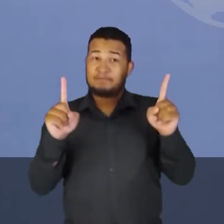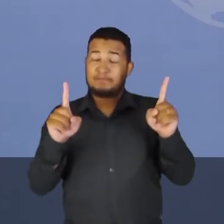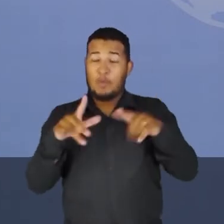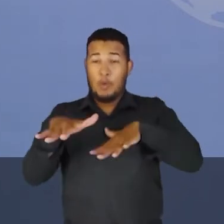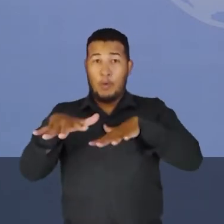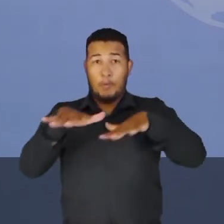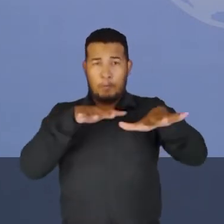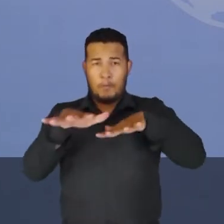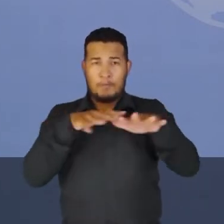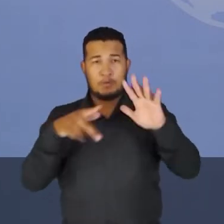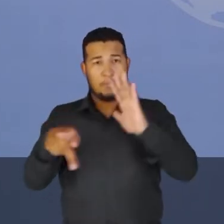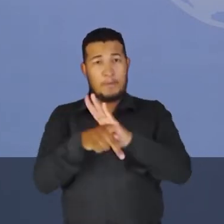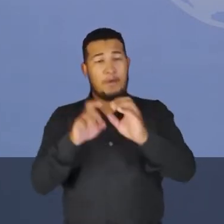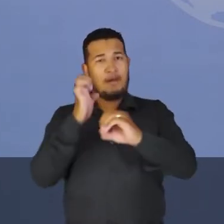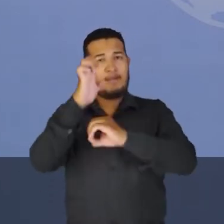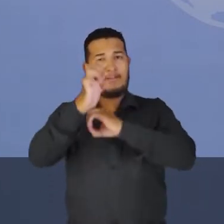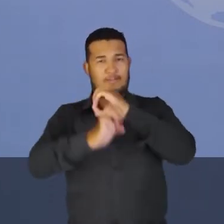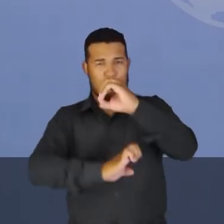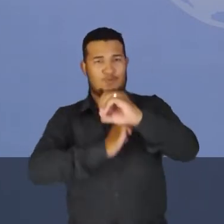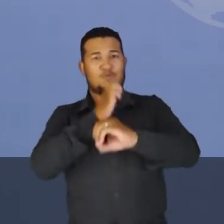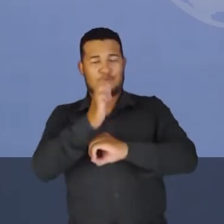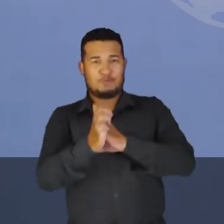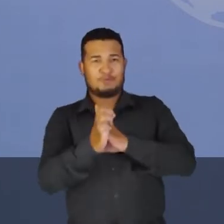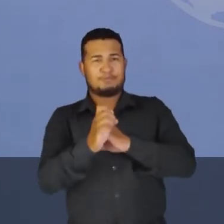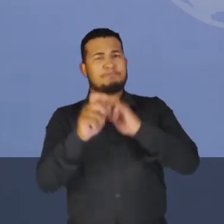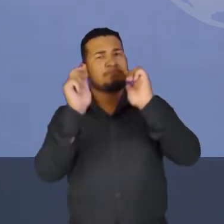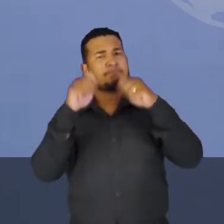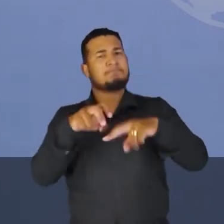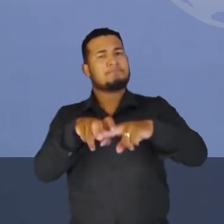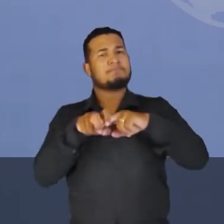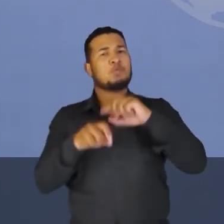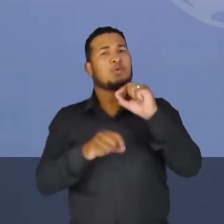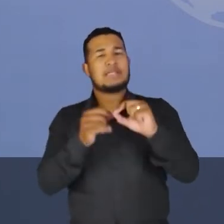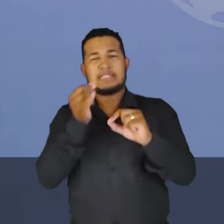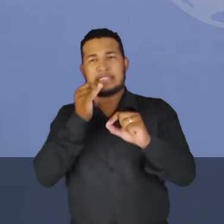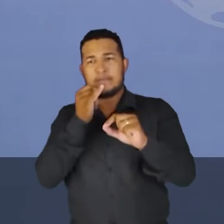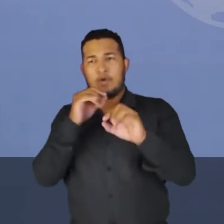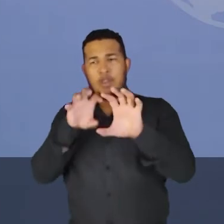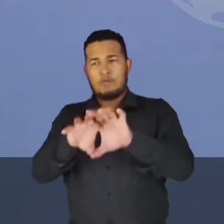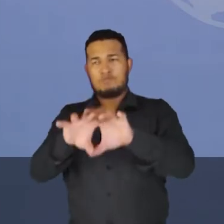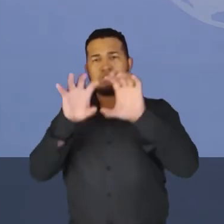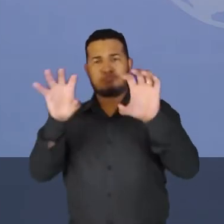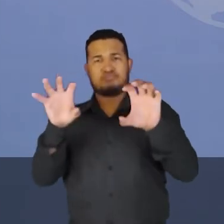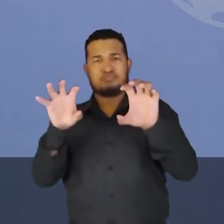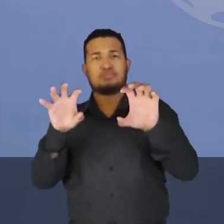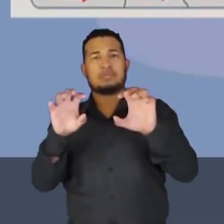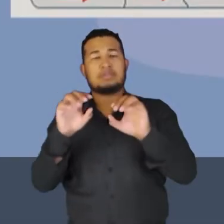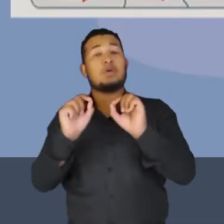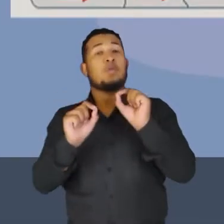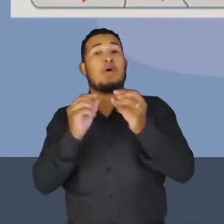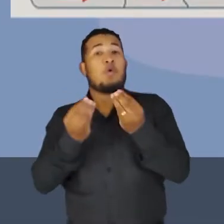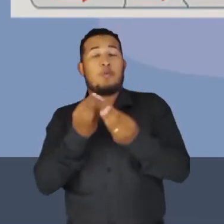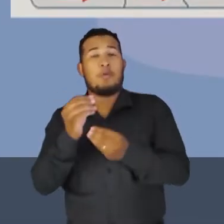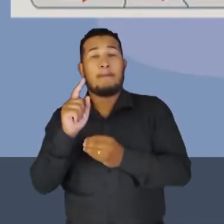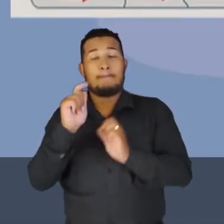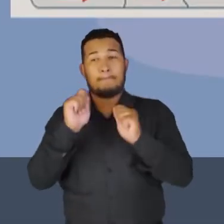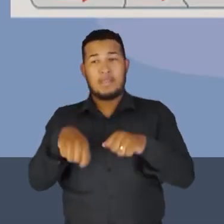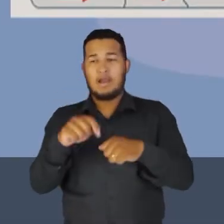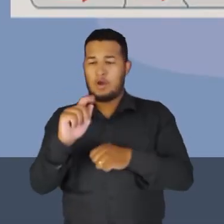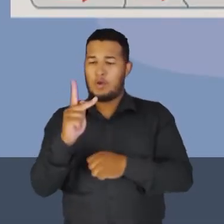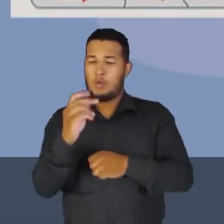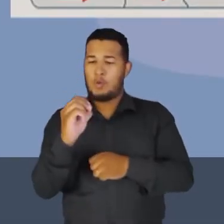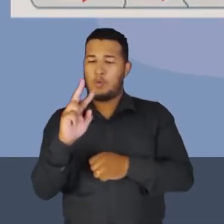movimentação dos elétrons, elas podem se dar em dois sentidos. Pode ser em sentido horário